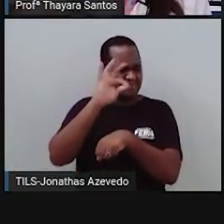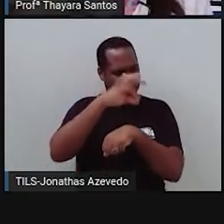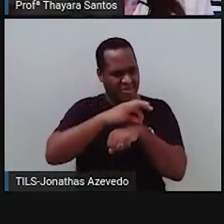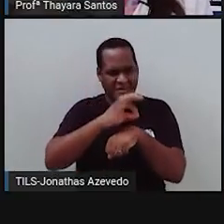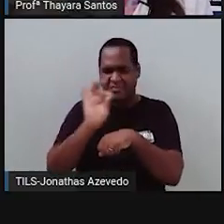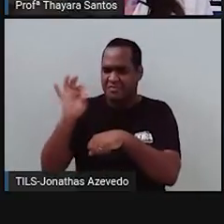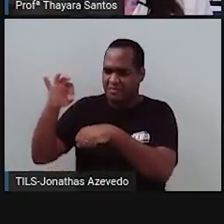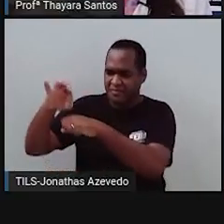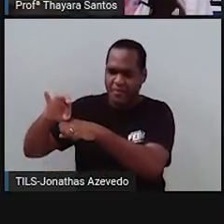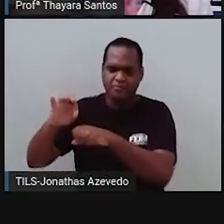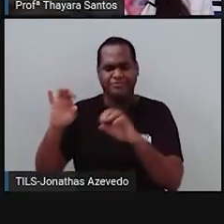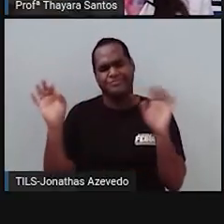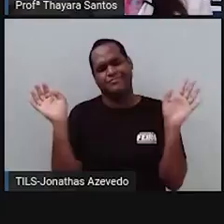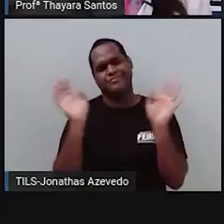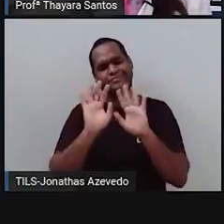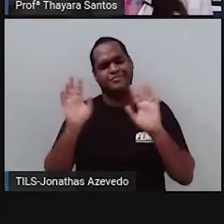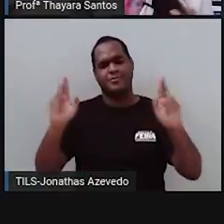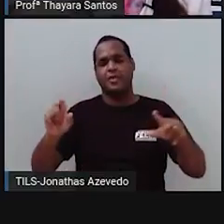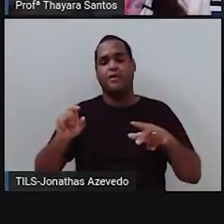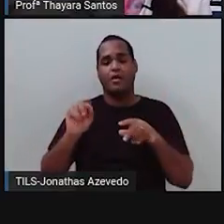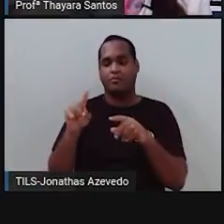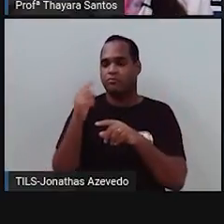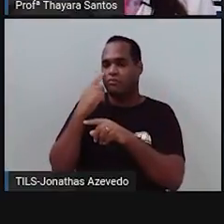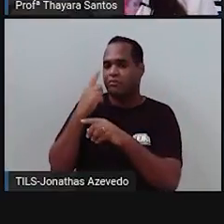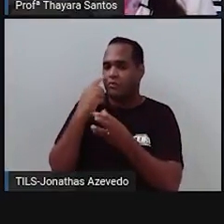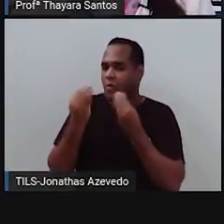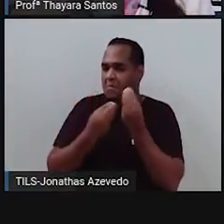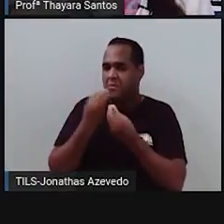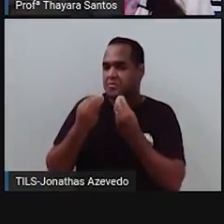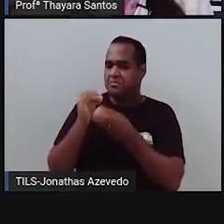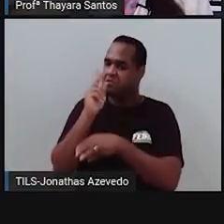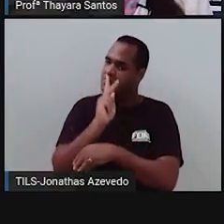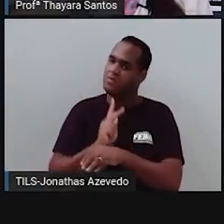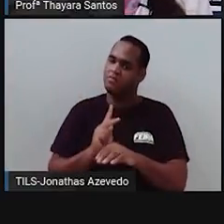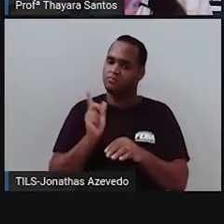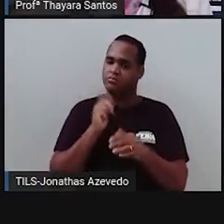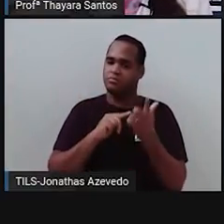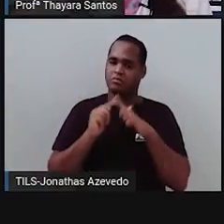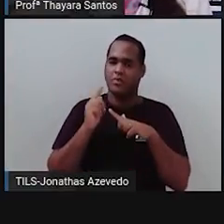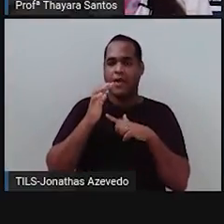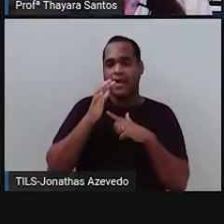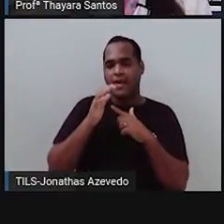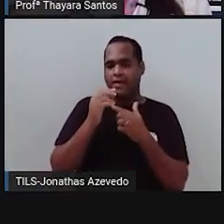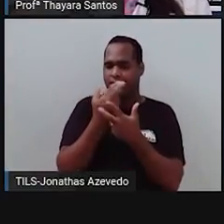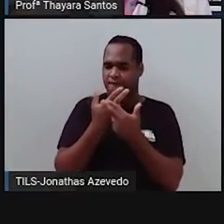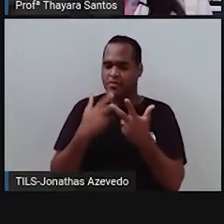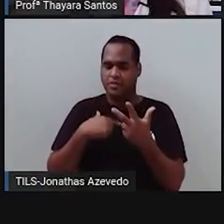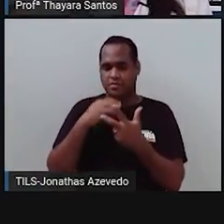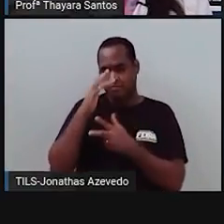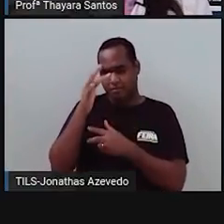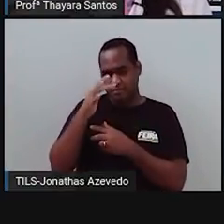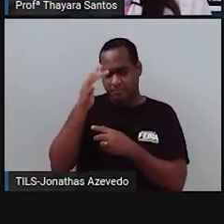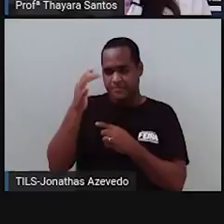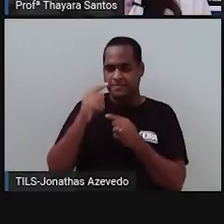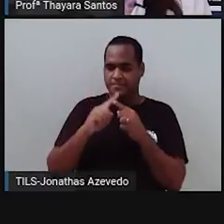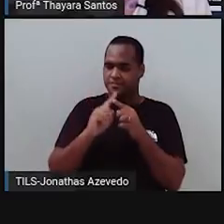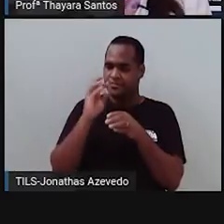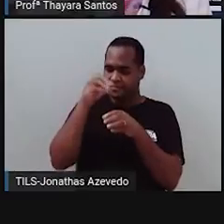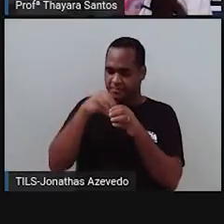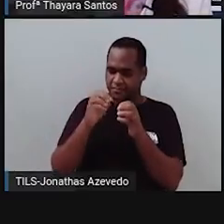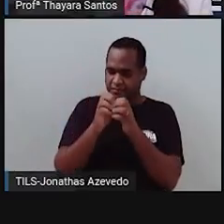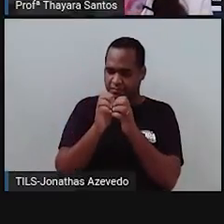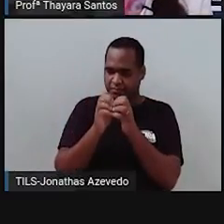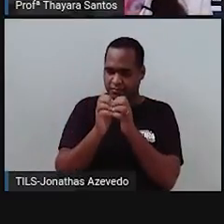Então, ele fez esse processo artificialmente. como ele pegou aquelas plantas que tinham tanto estrutura reprodutiva masculina quanto